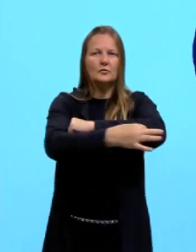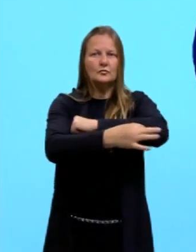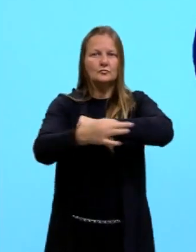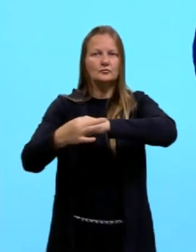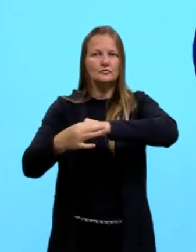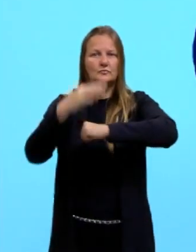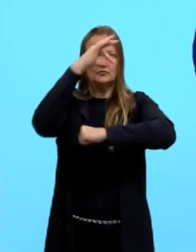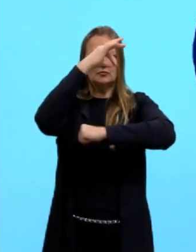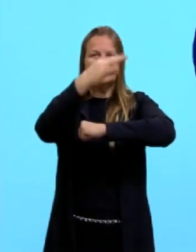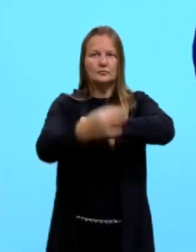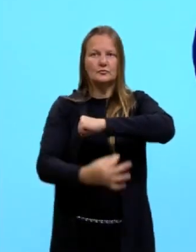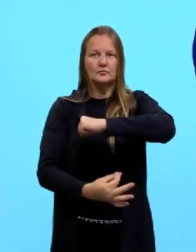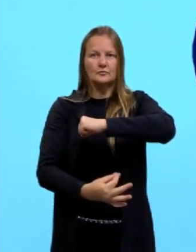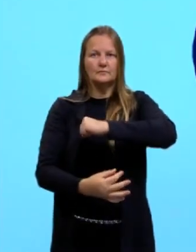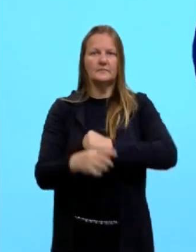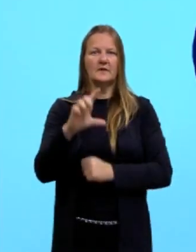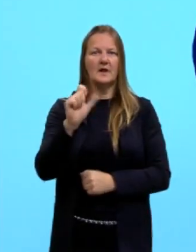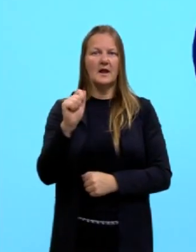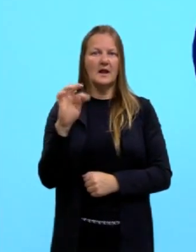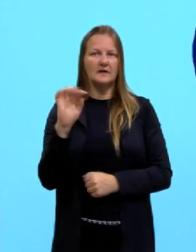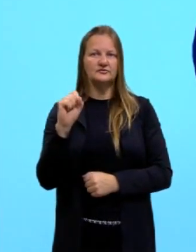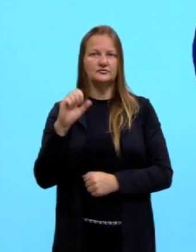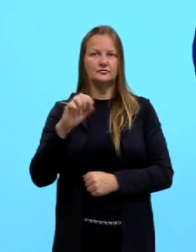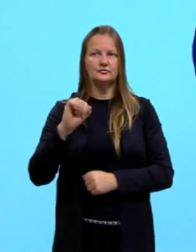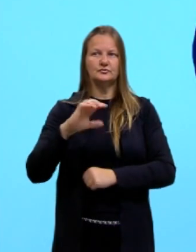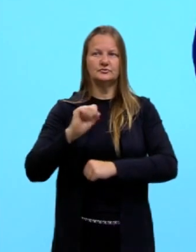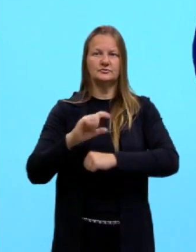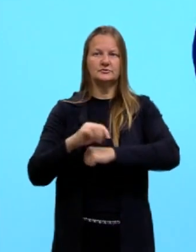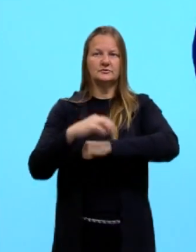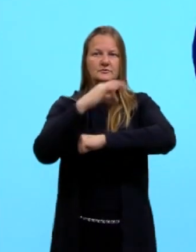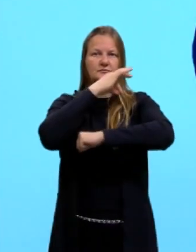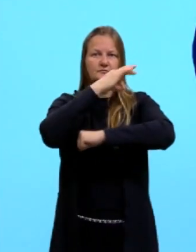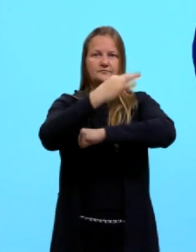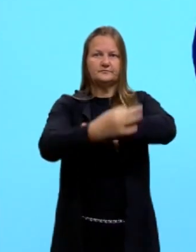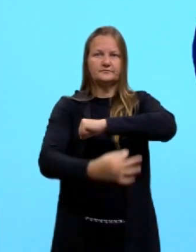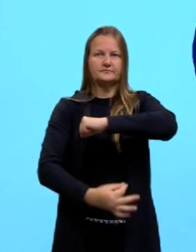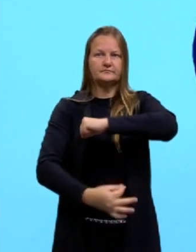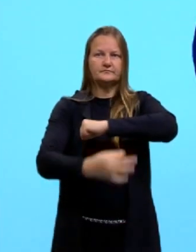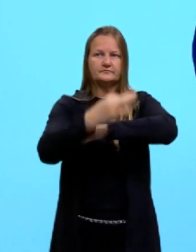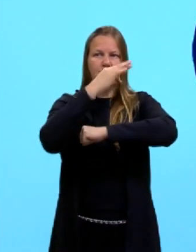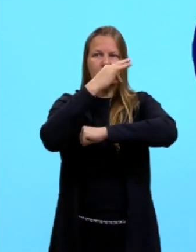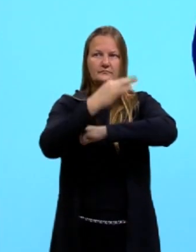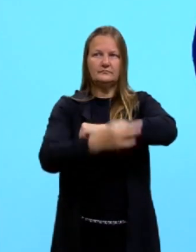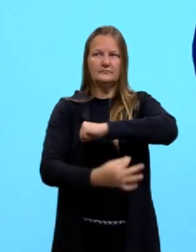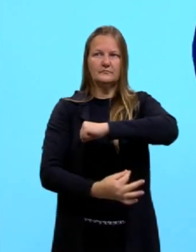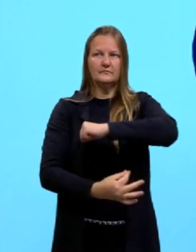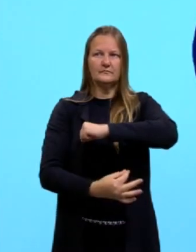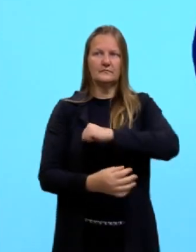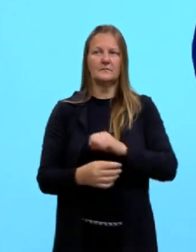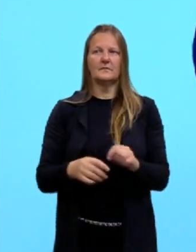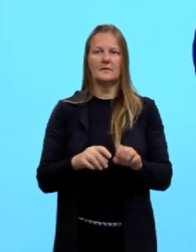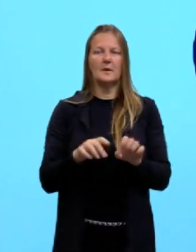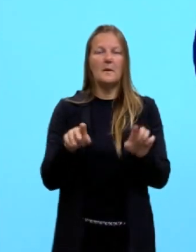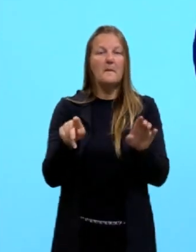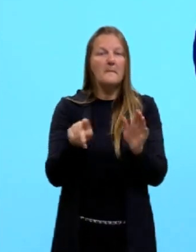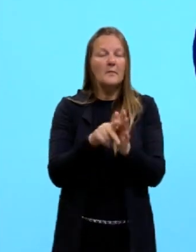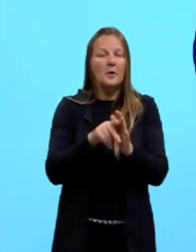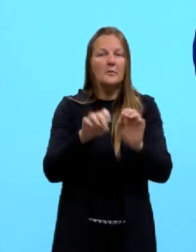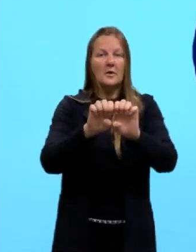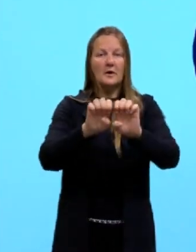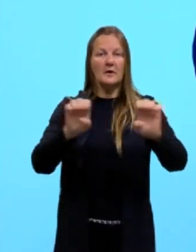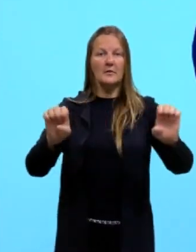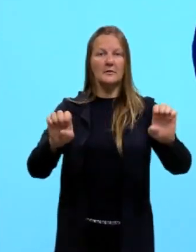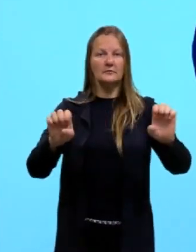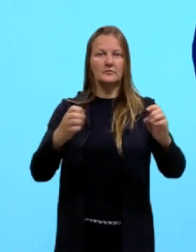então, a latitude é a, esse ângulo aqui que forma, né, os paralelos em relação ao linho do Equador,